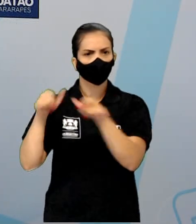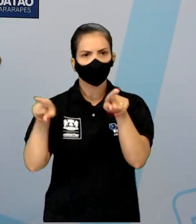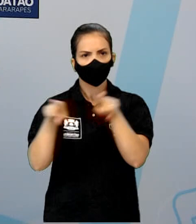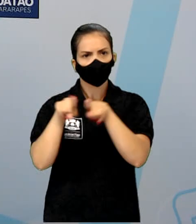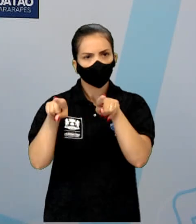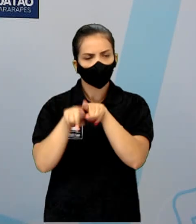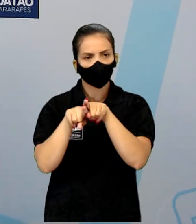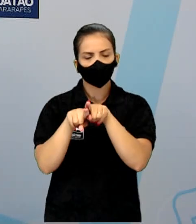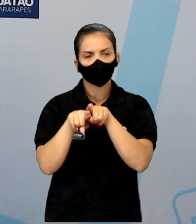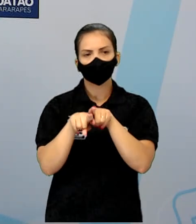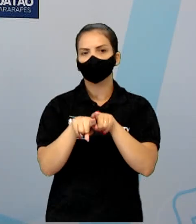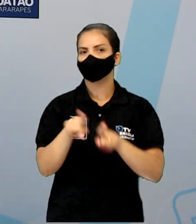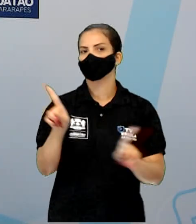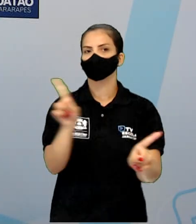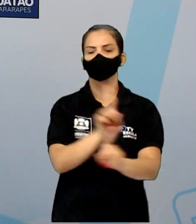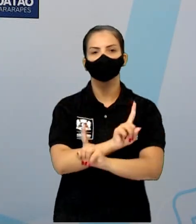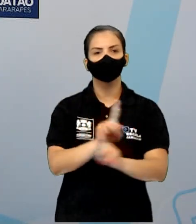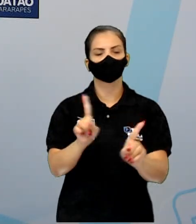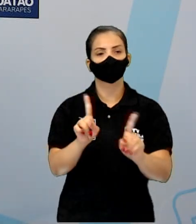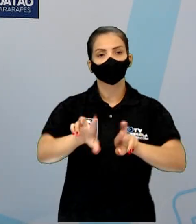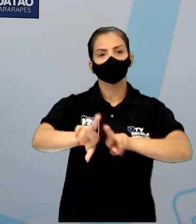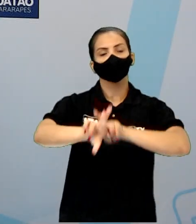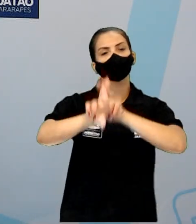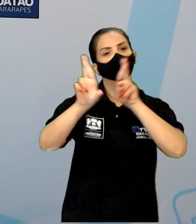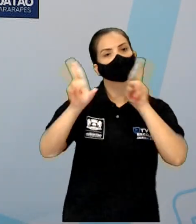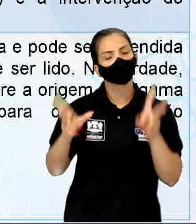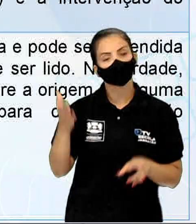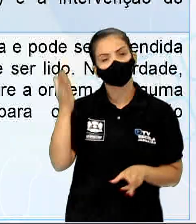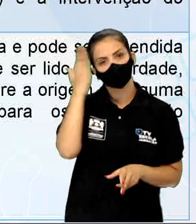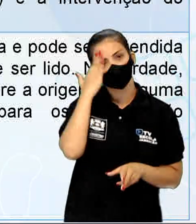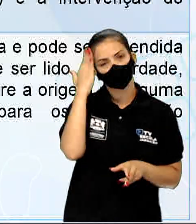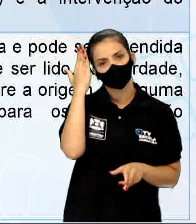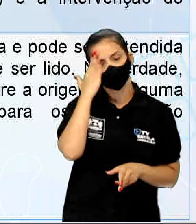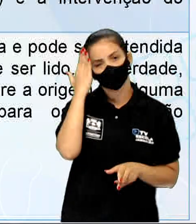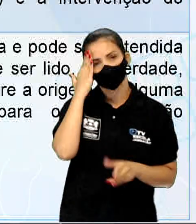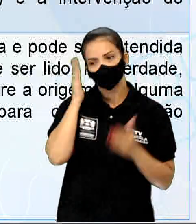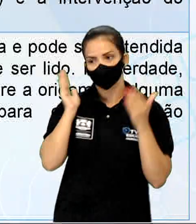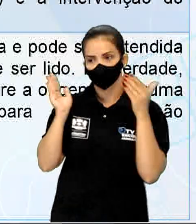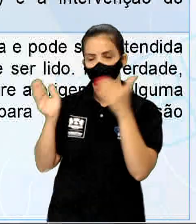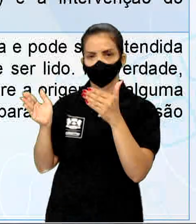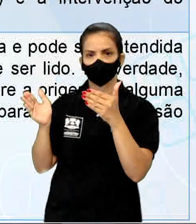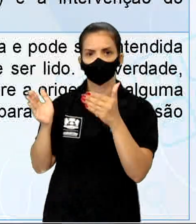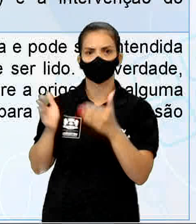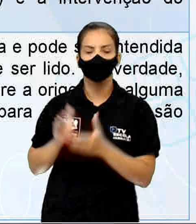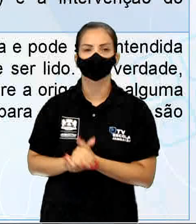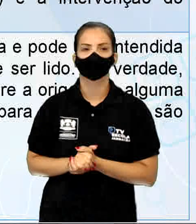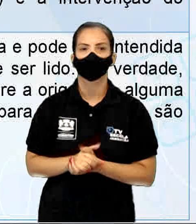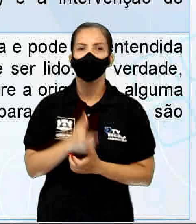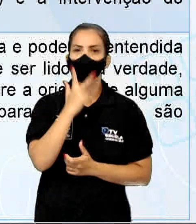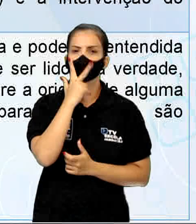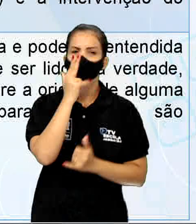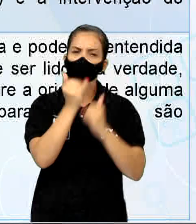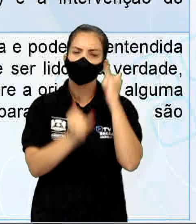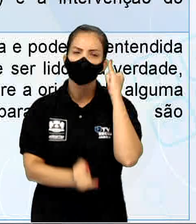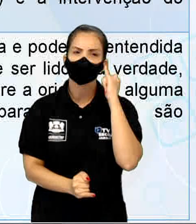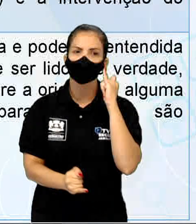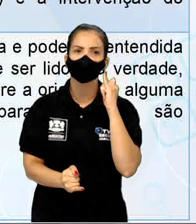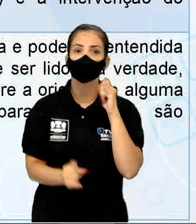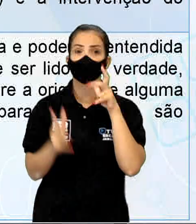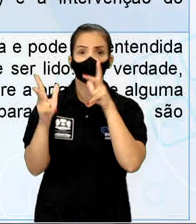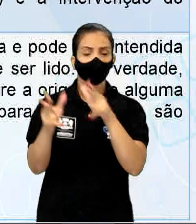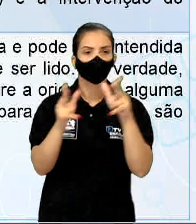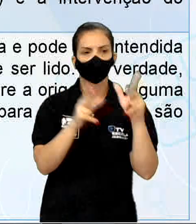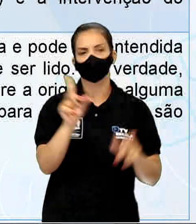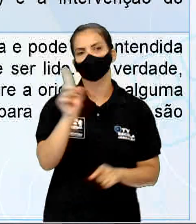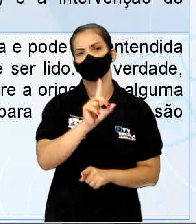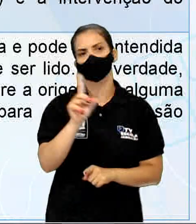não é. Tem diferença. Foca aqui para a gente entender essas diferenças. São um pouco parecidos, mas não é a mesma coisa. O conto é